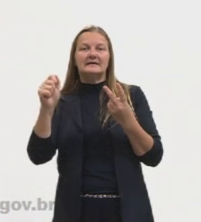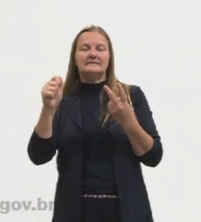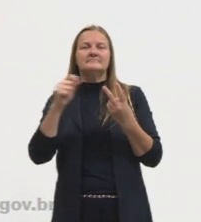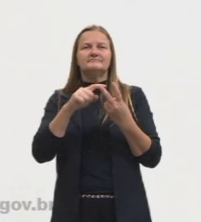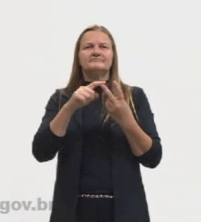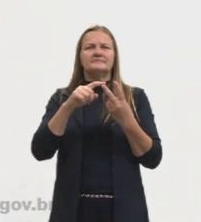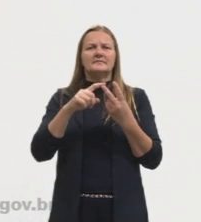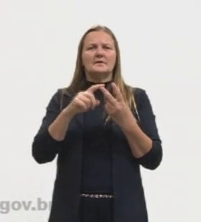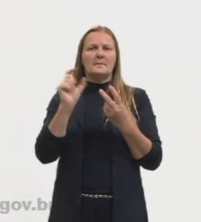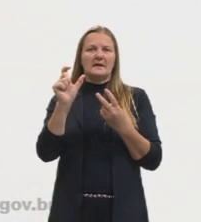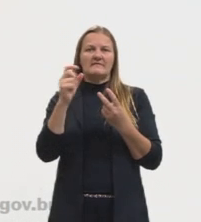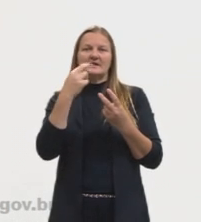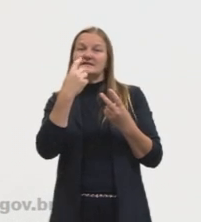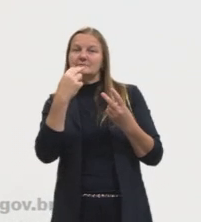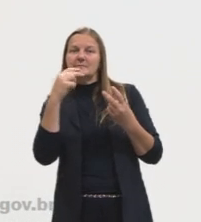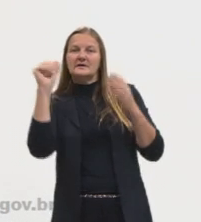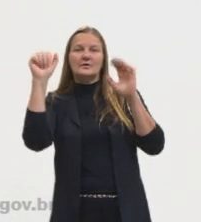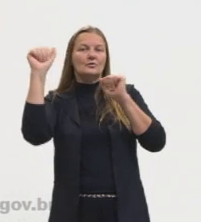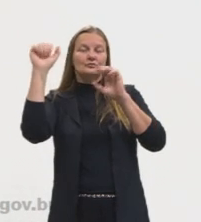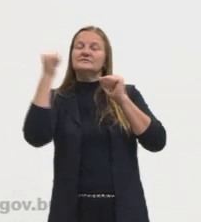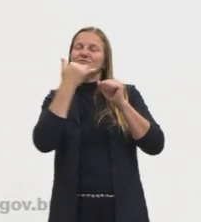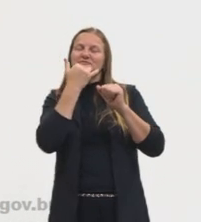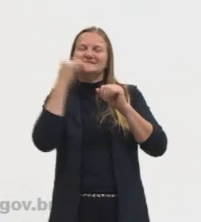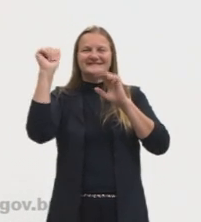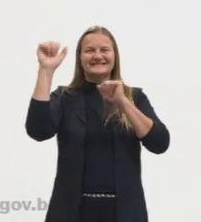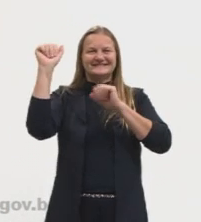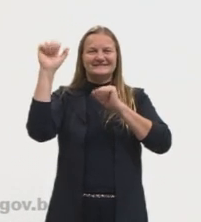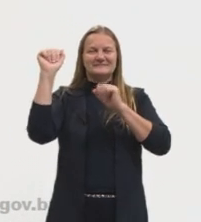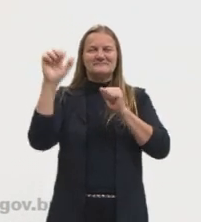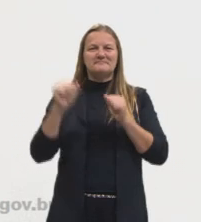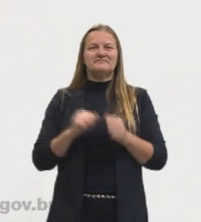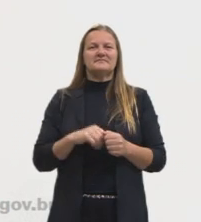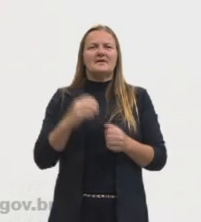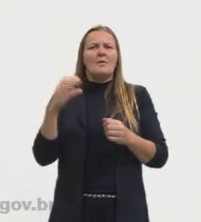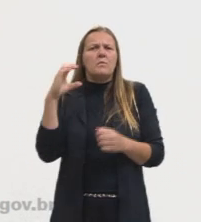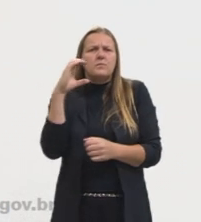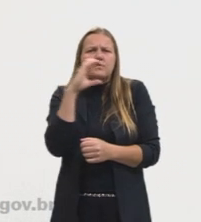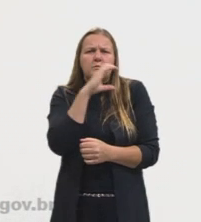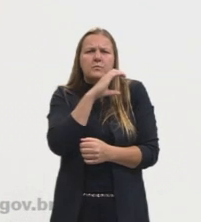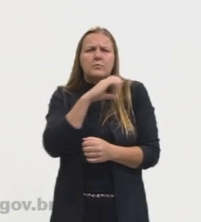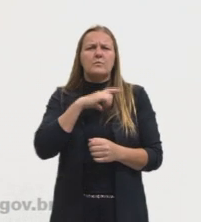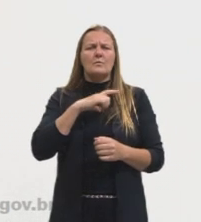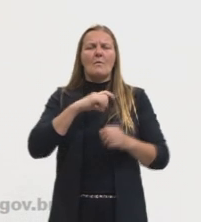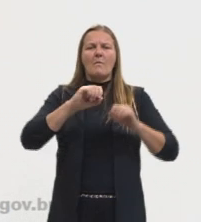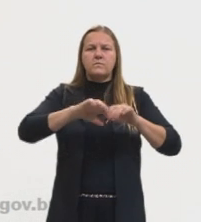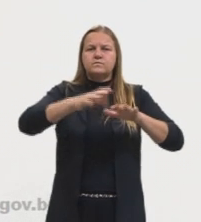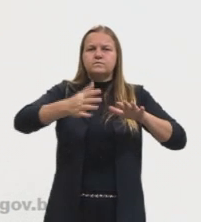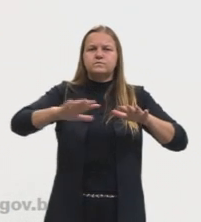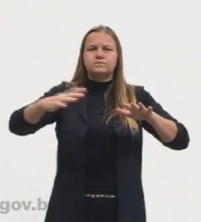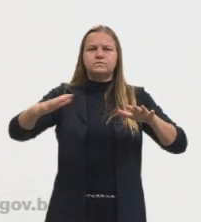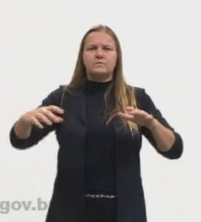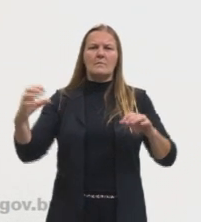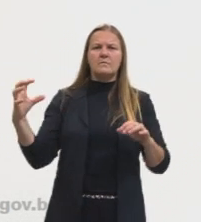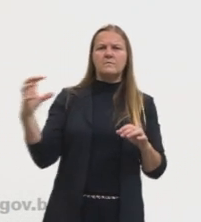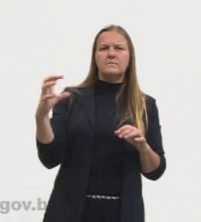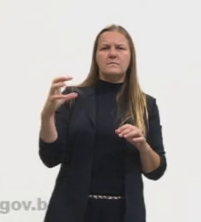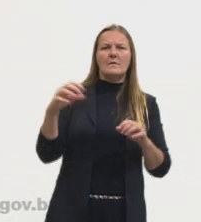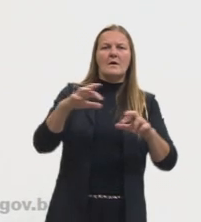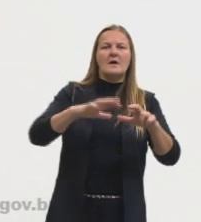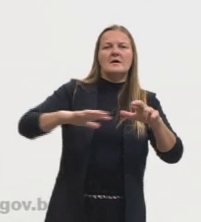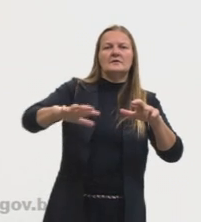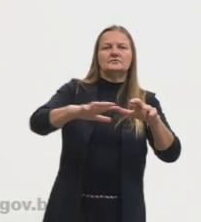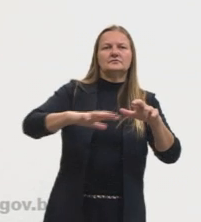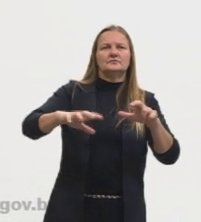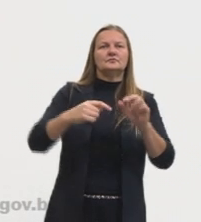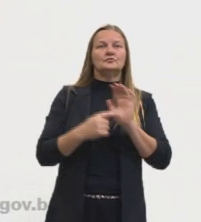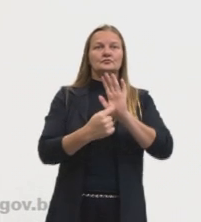grande, né, o Elninho e Laninha. Ilhas de Calor e Brisa Marítima, ela já é mais regionalizada. Ó, eu